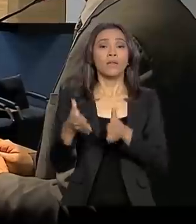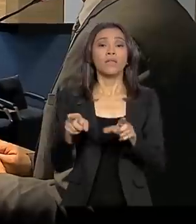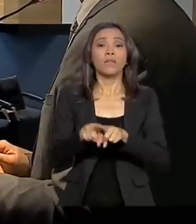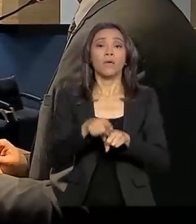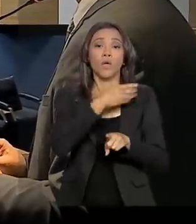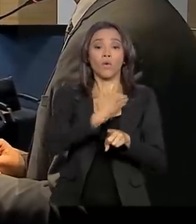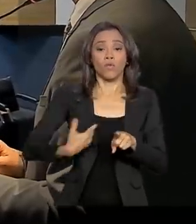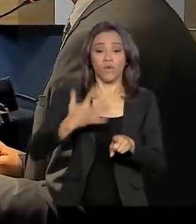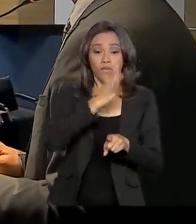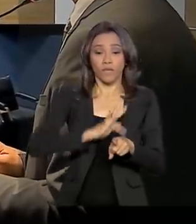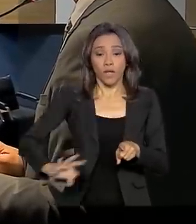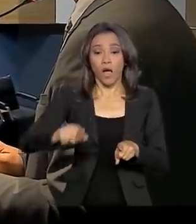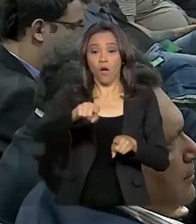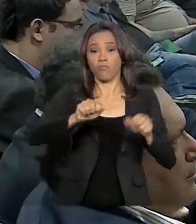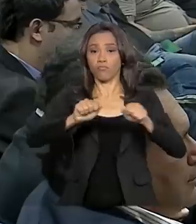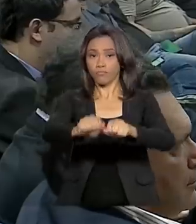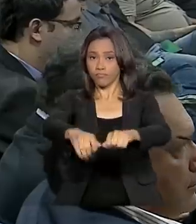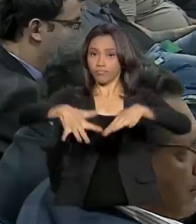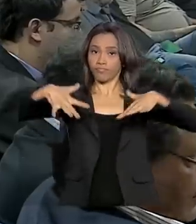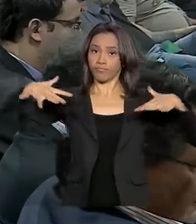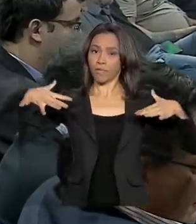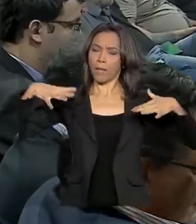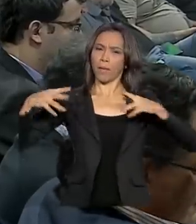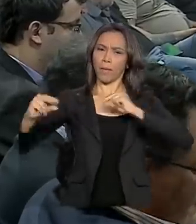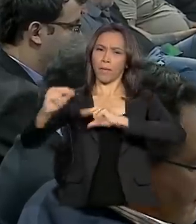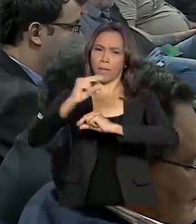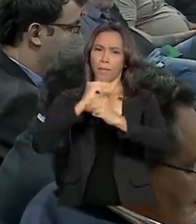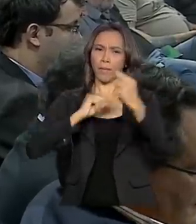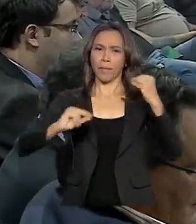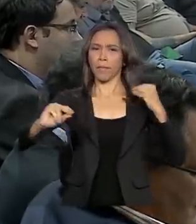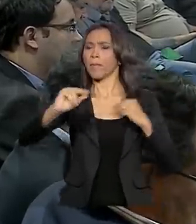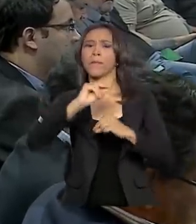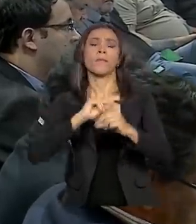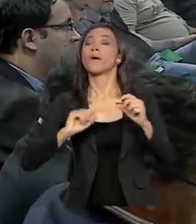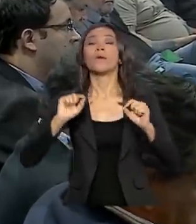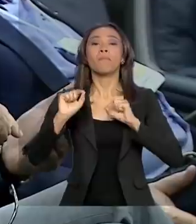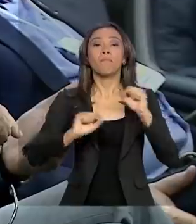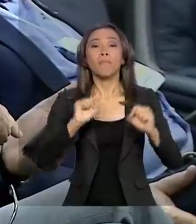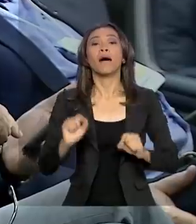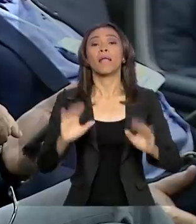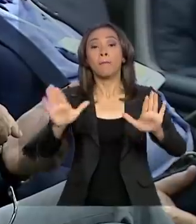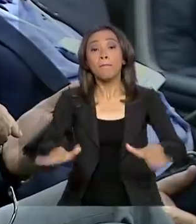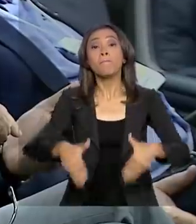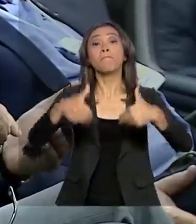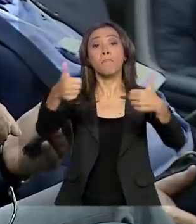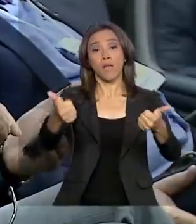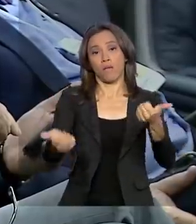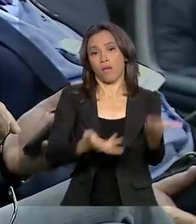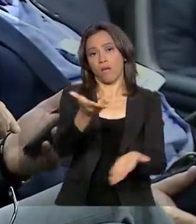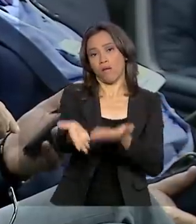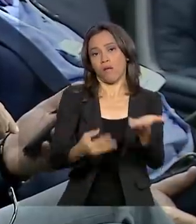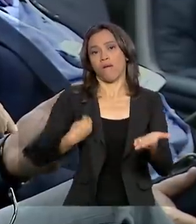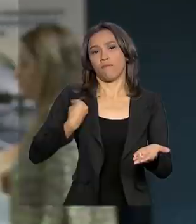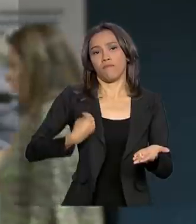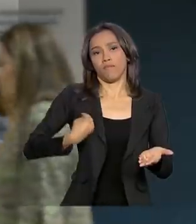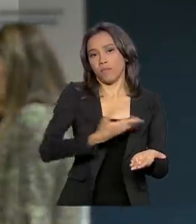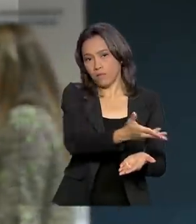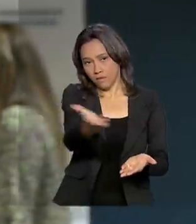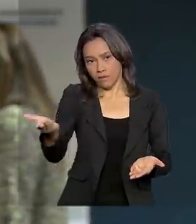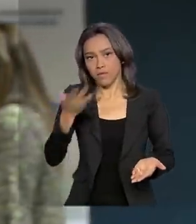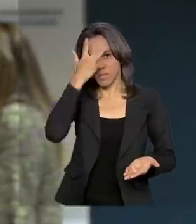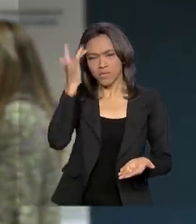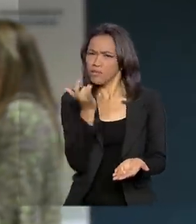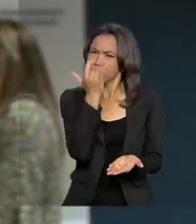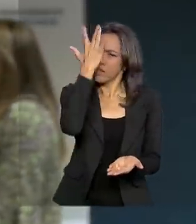mantém o diálogo com a categoria como forma de desburocratizar o setor e melhorar a vida dos trabalhadores. A gente